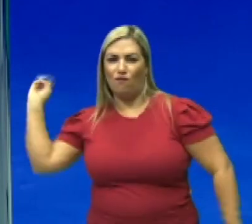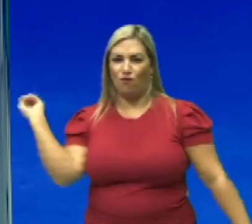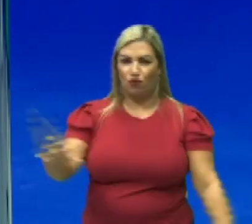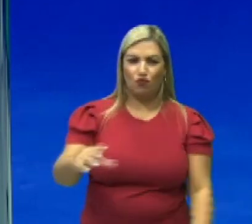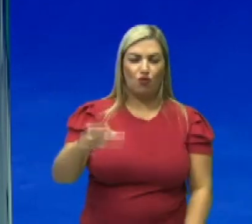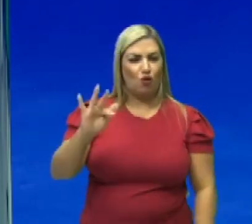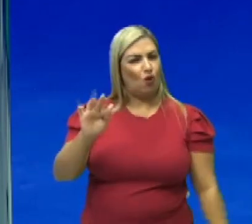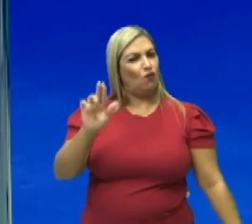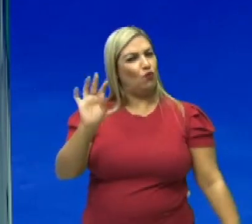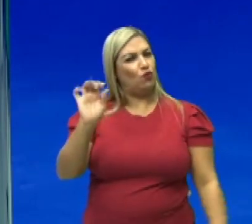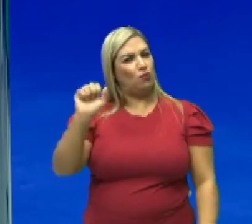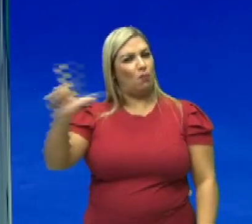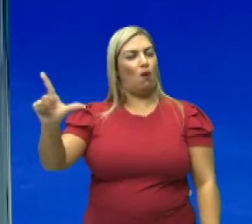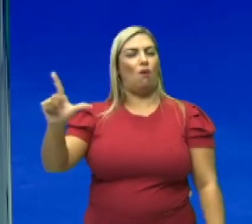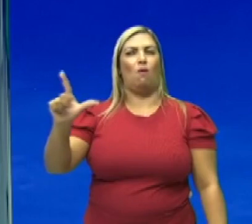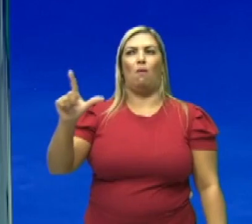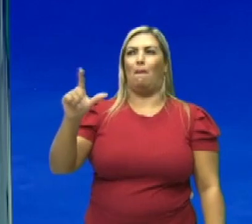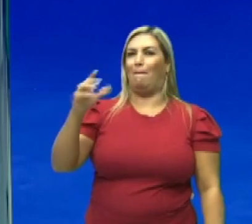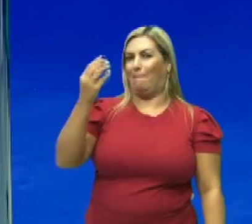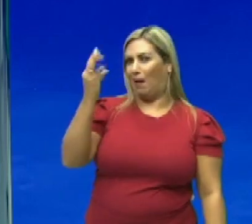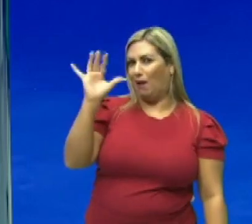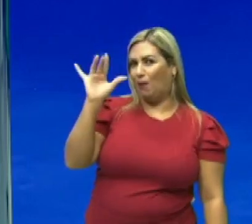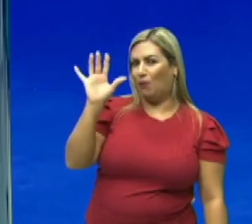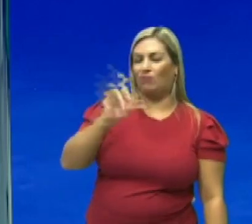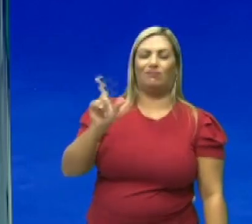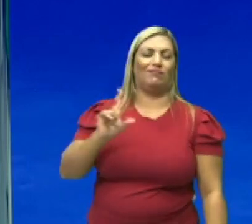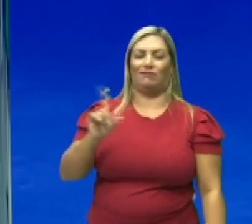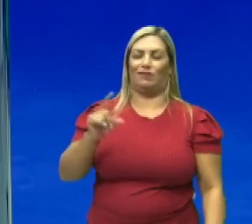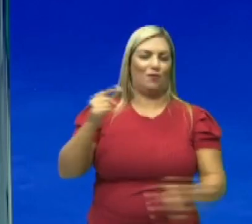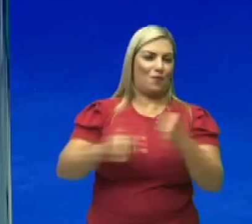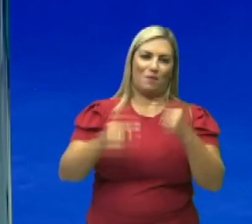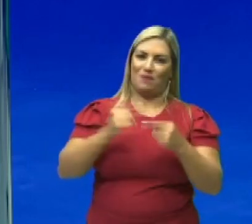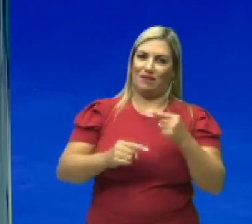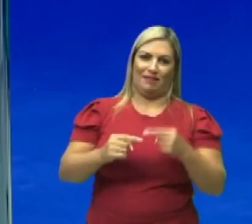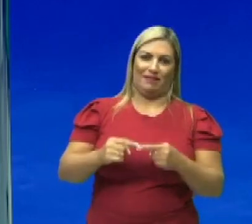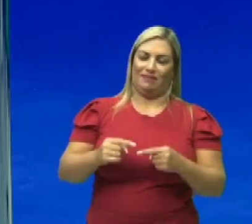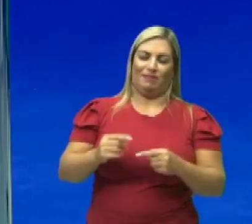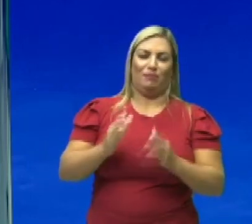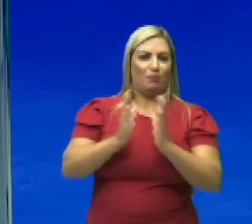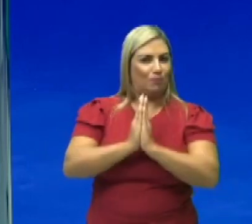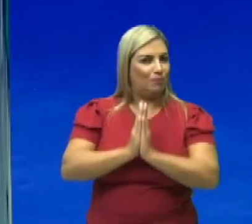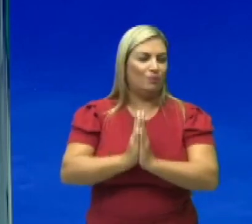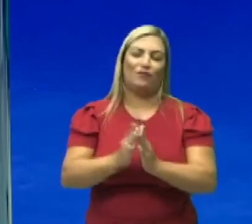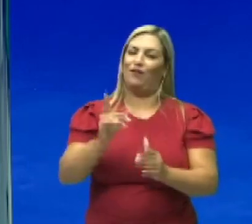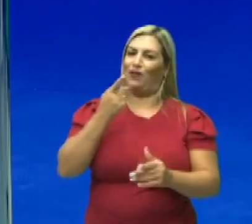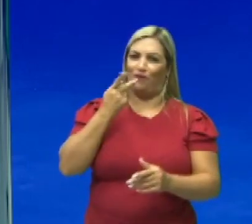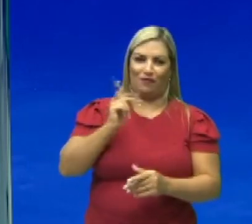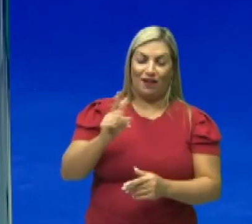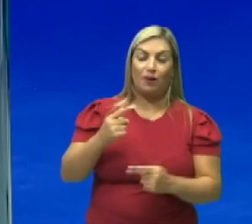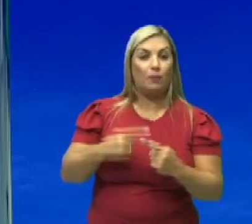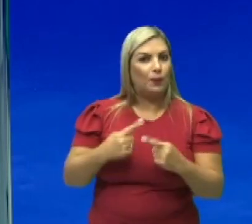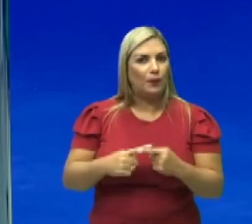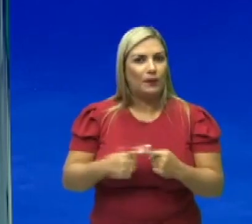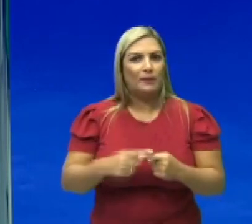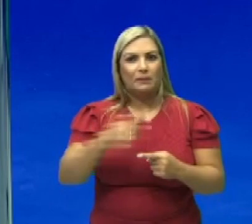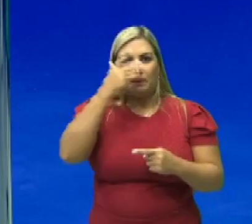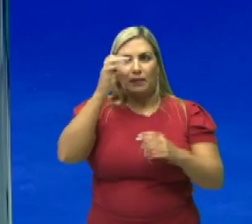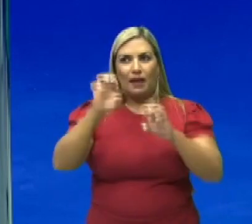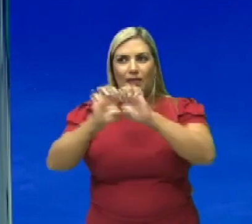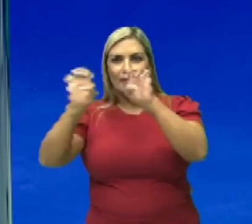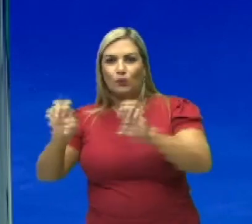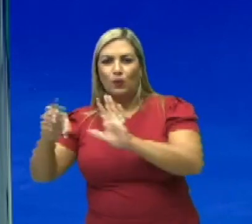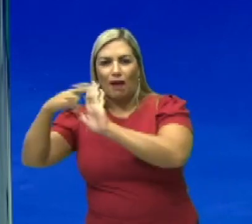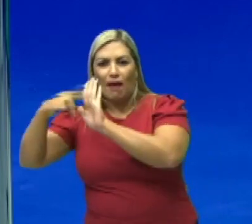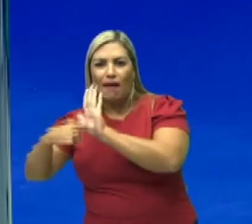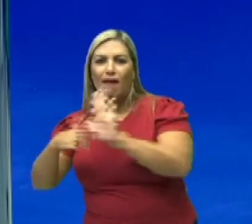você falar isso para um atleta de handball, ele vai ficar muito chateado com você. Por quê? Porque, como eu disse, a estrutura